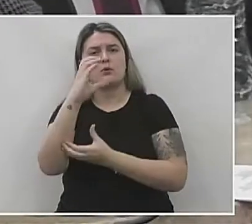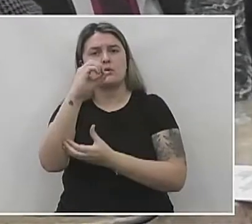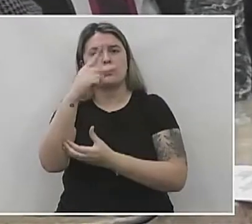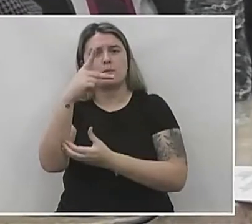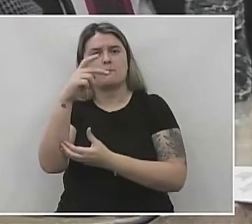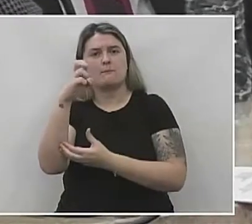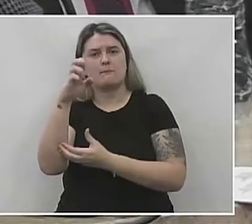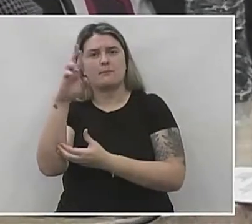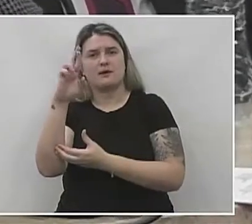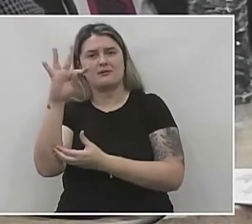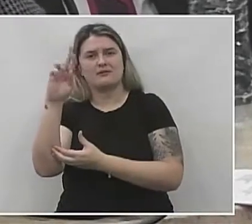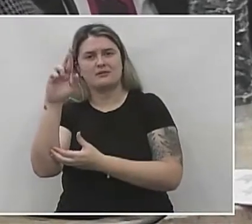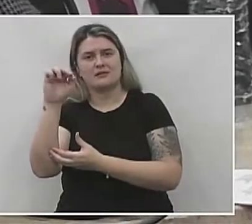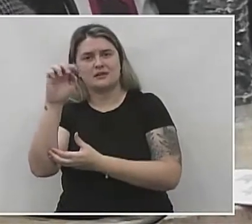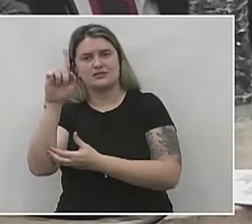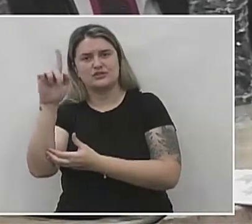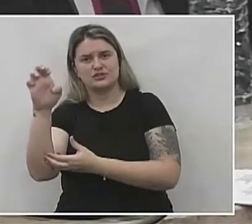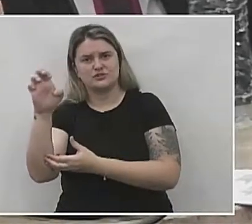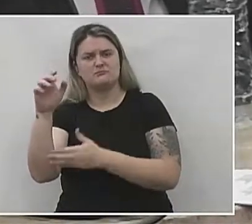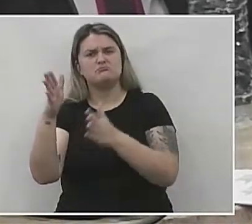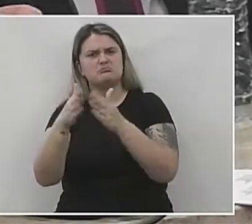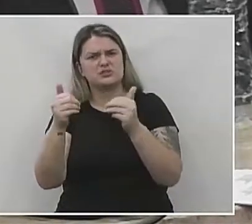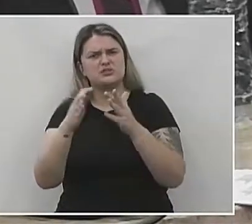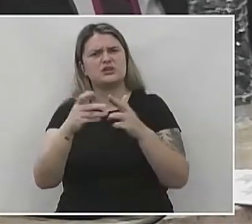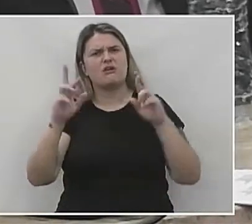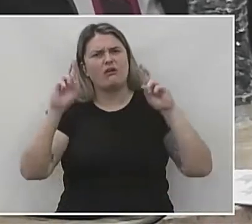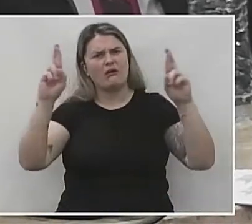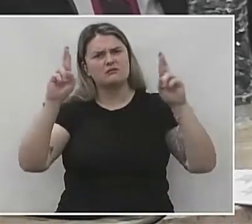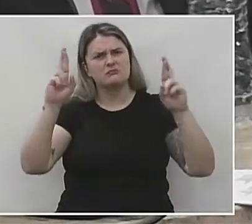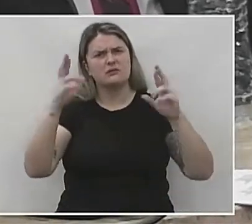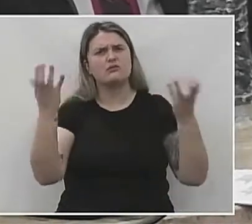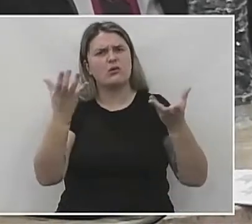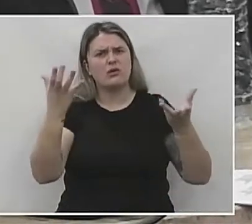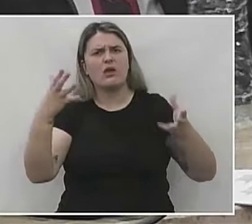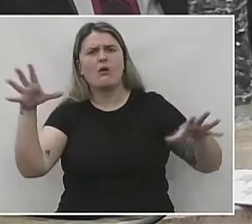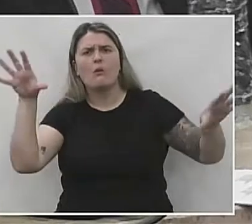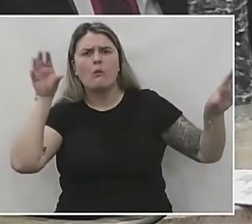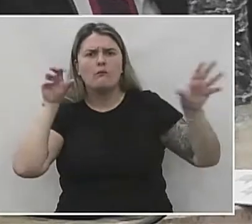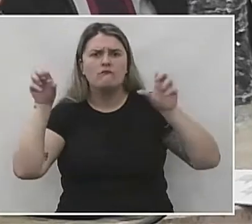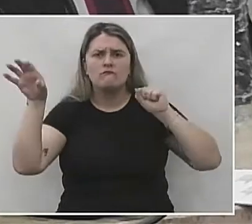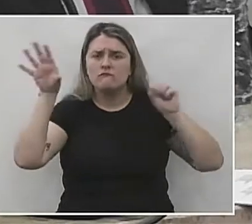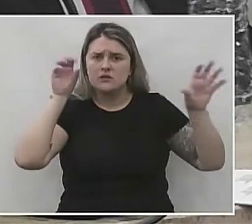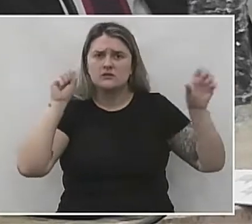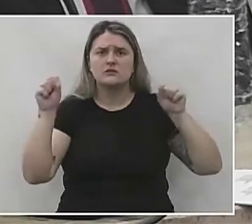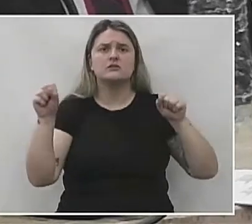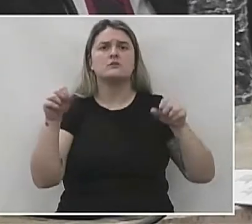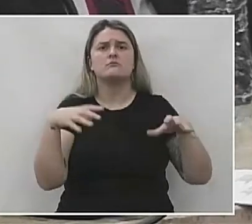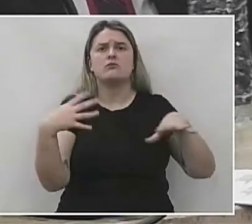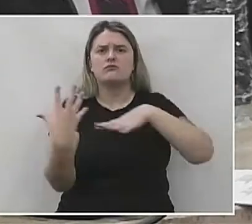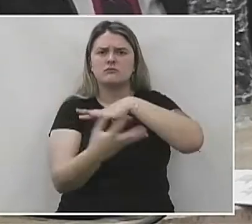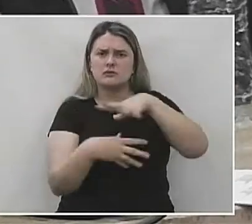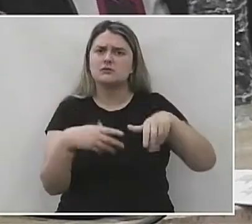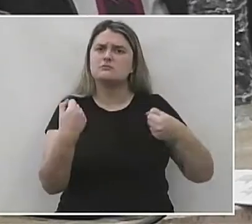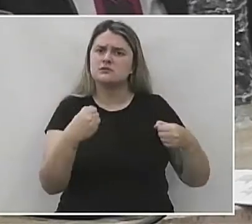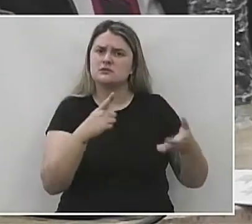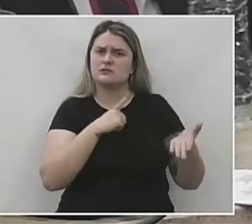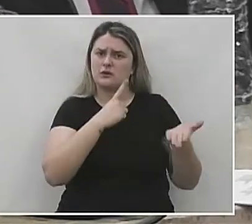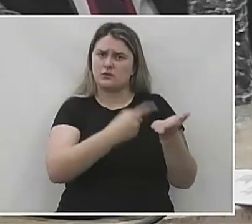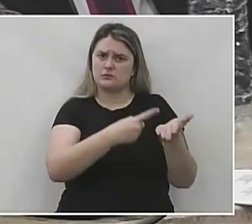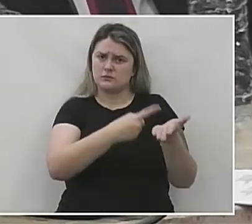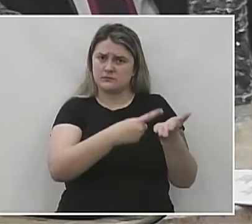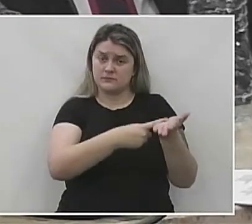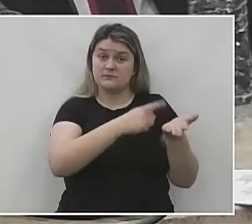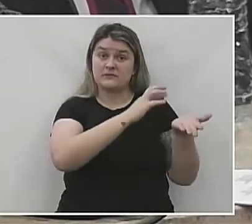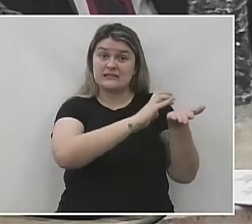sobretudo respeito e direito a ser ouvido com o mínimo de comprometimento por